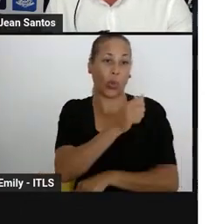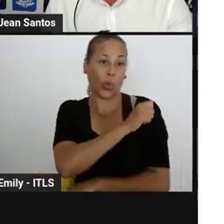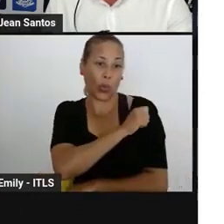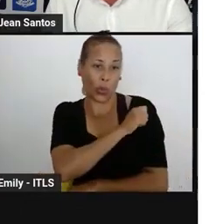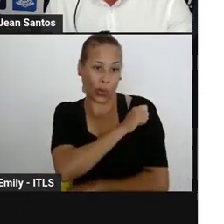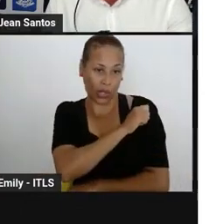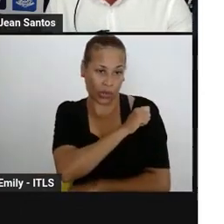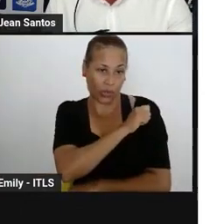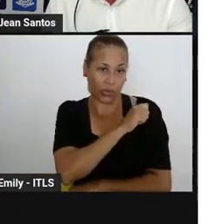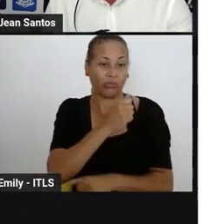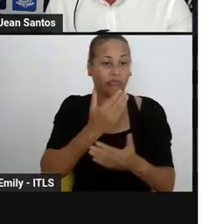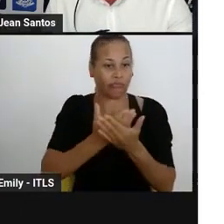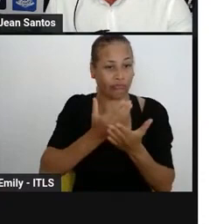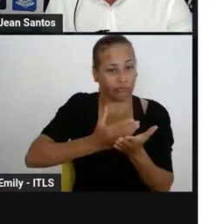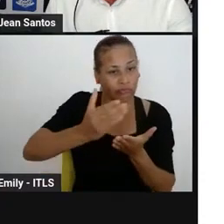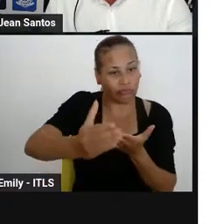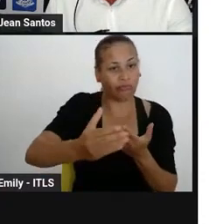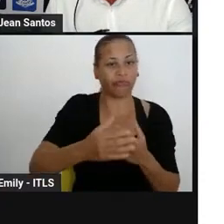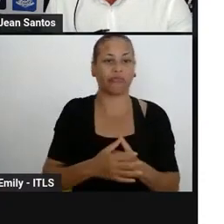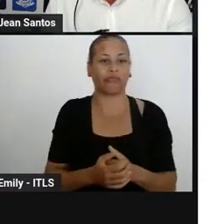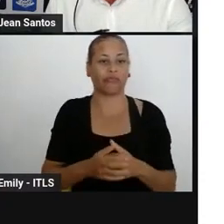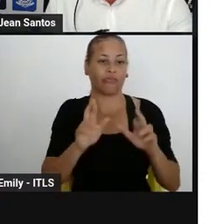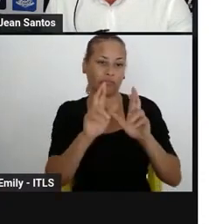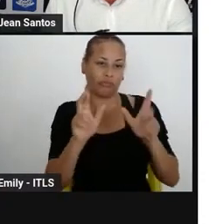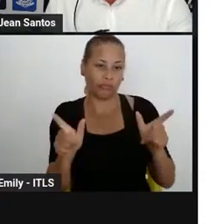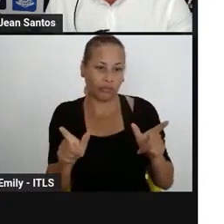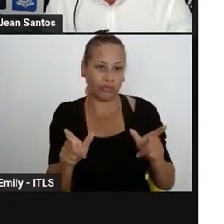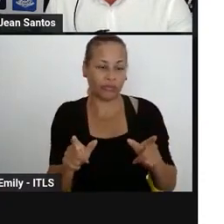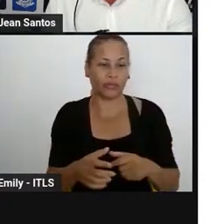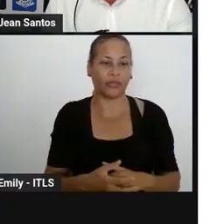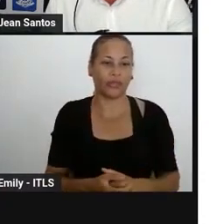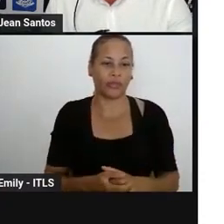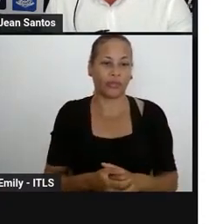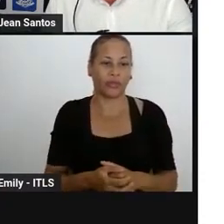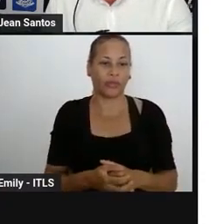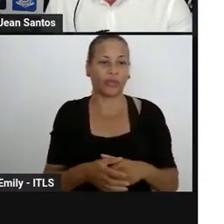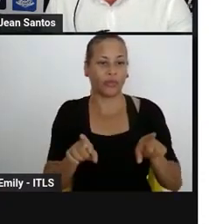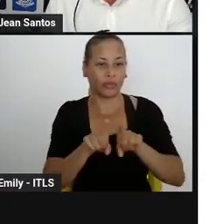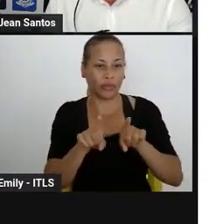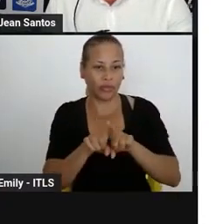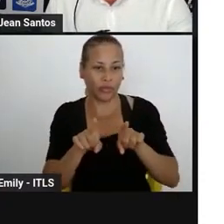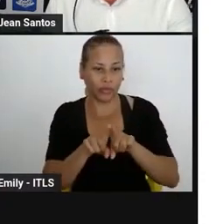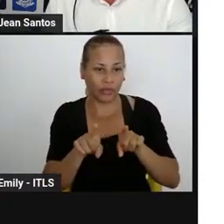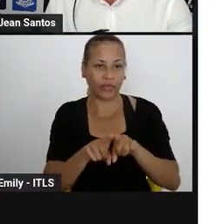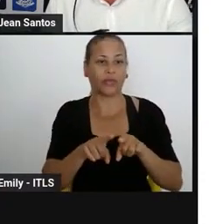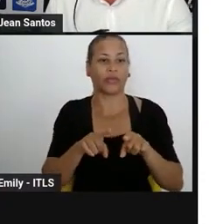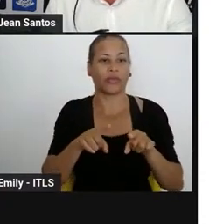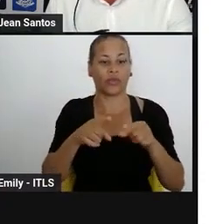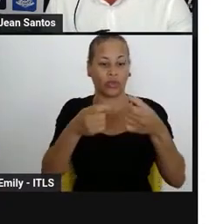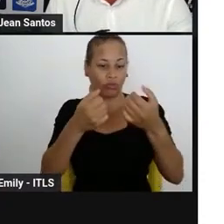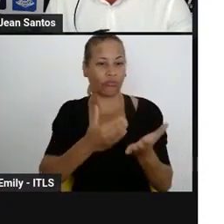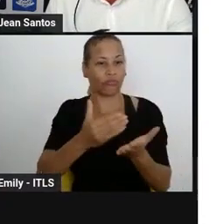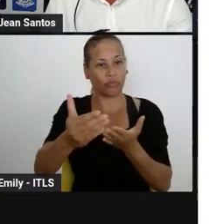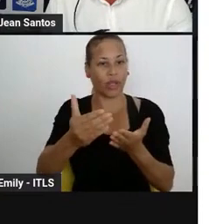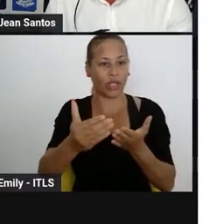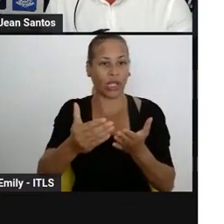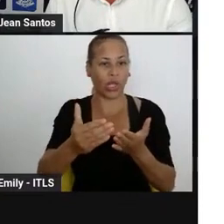pensar o outro, o diferente, a percepção da complexidade de outras formações culturais,